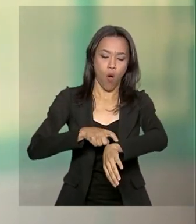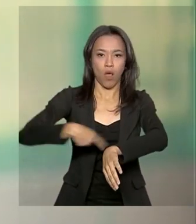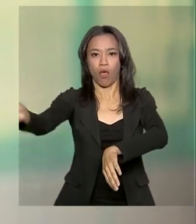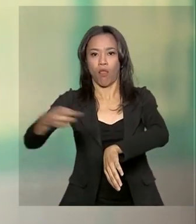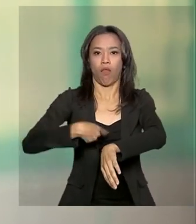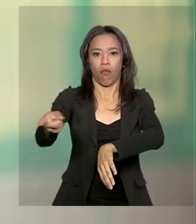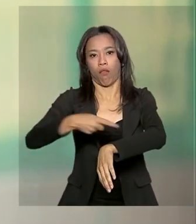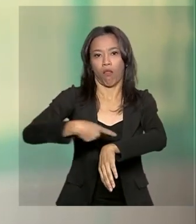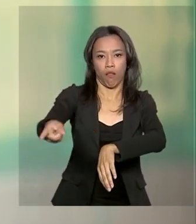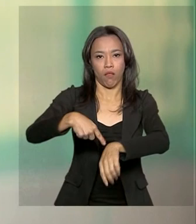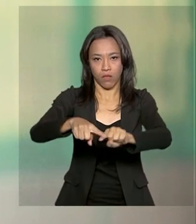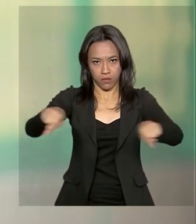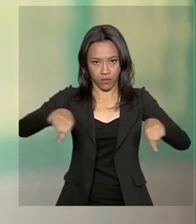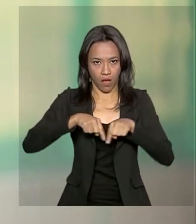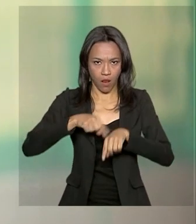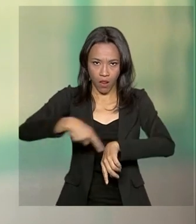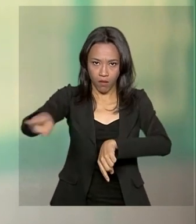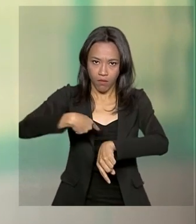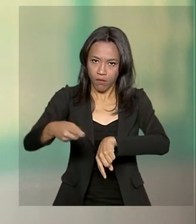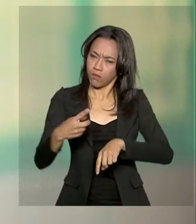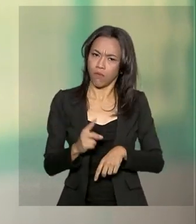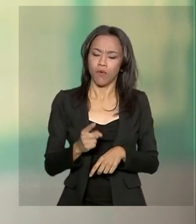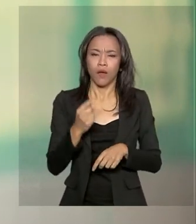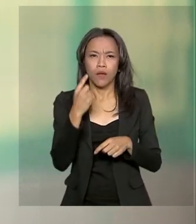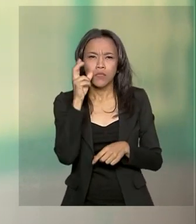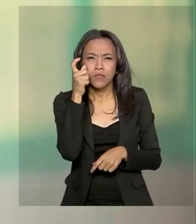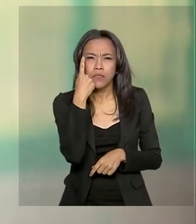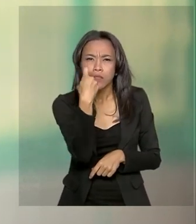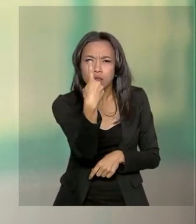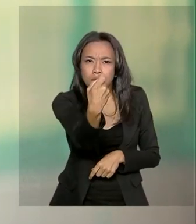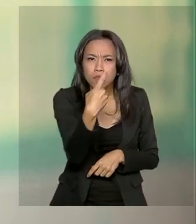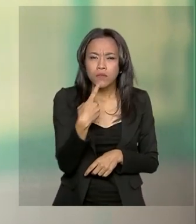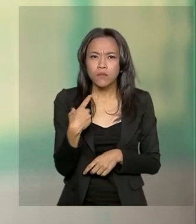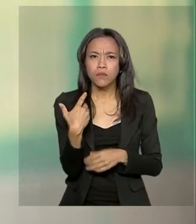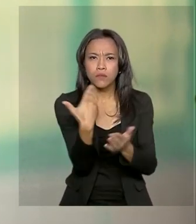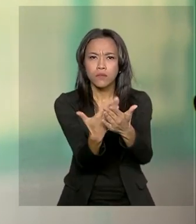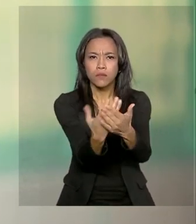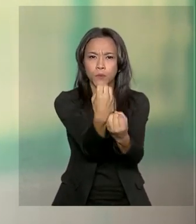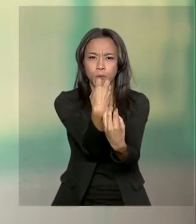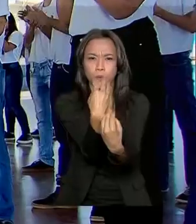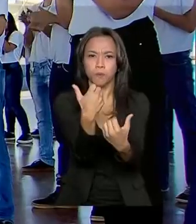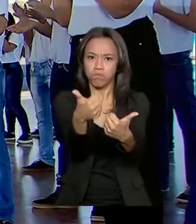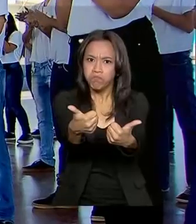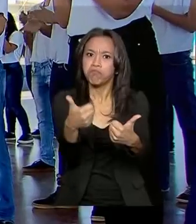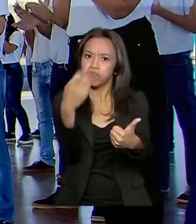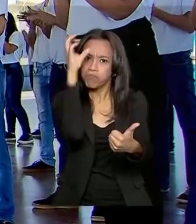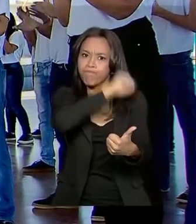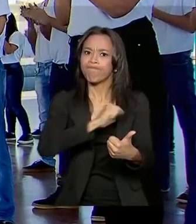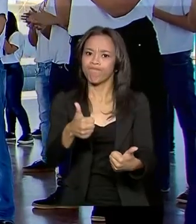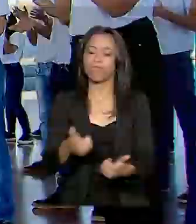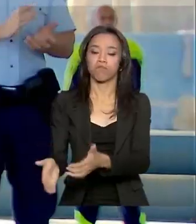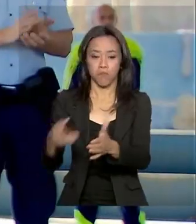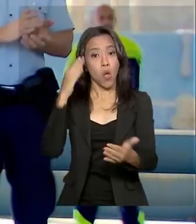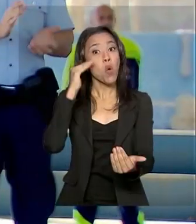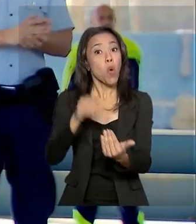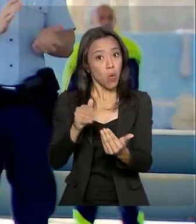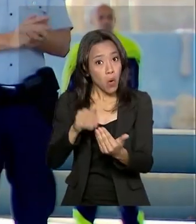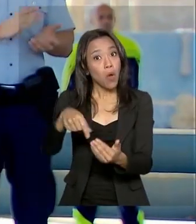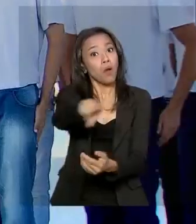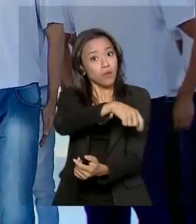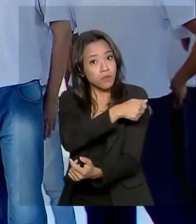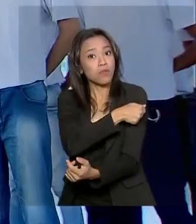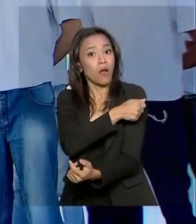ou seja, a aula começa a ter mais interesse para ele a partir do momento que ele presta mais atenção. Os alunos concordam, a